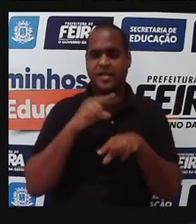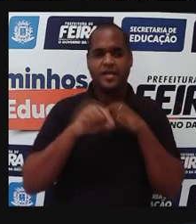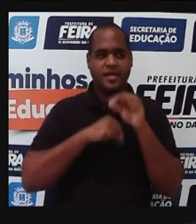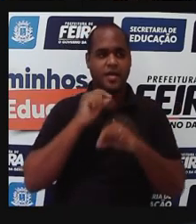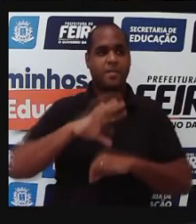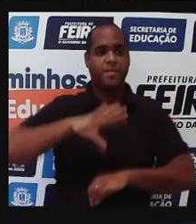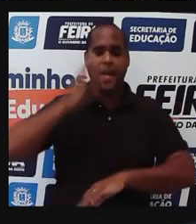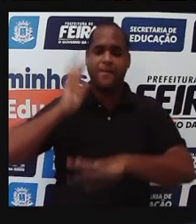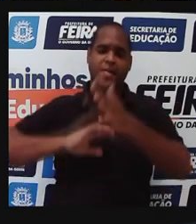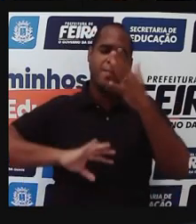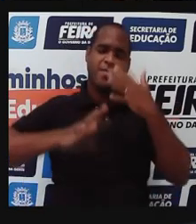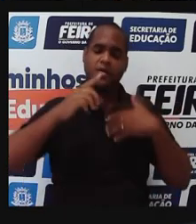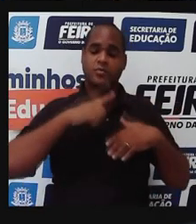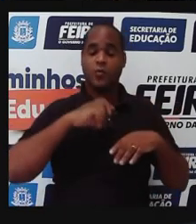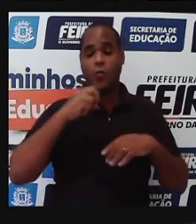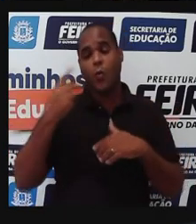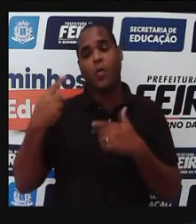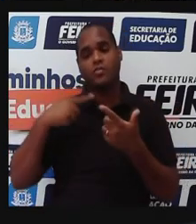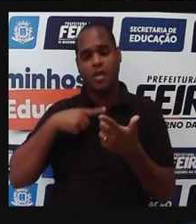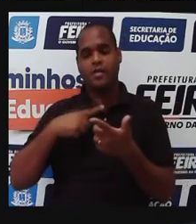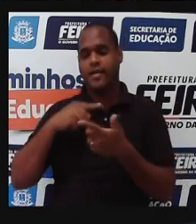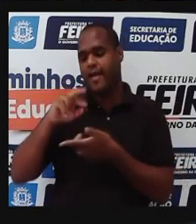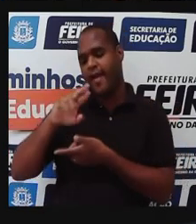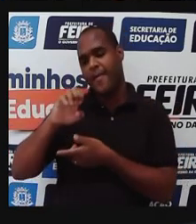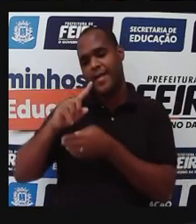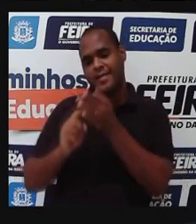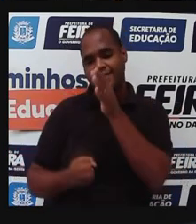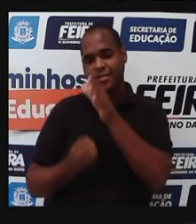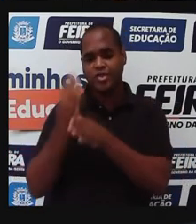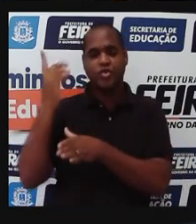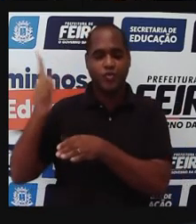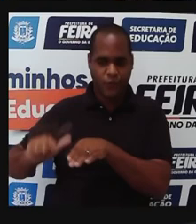emergentes ou re-emergentes, certo?